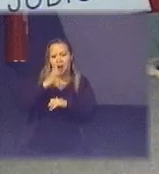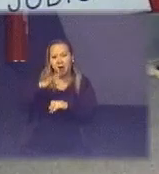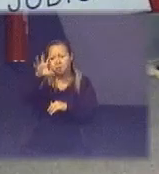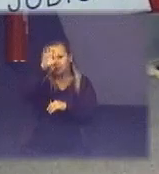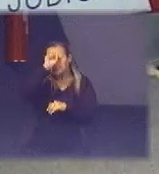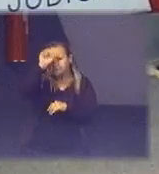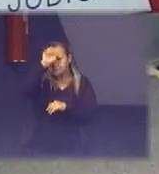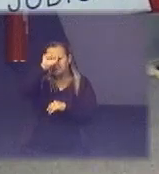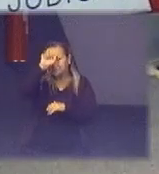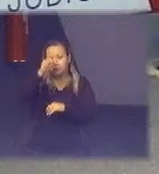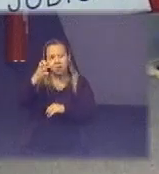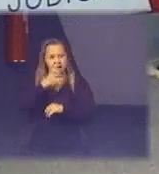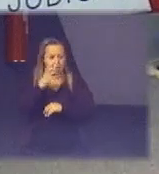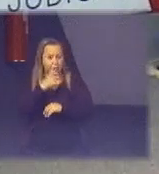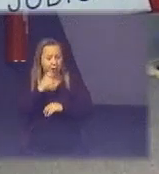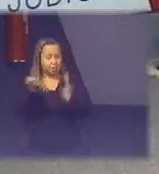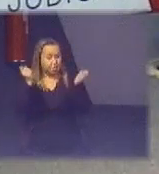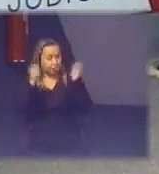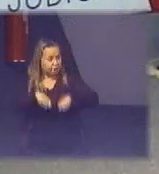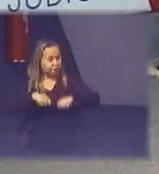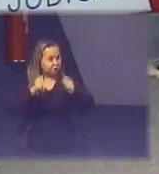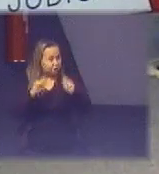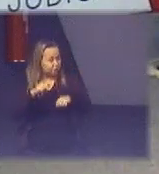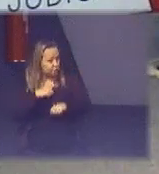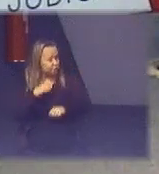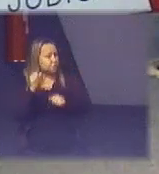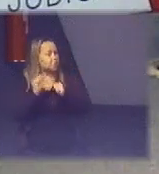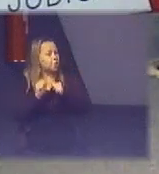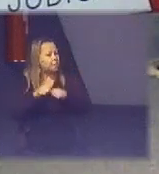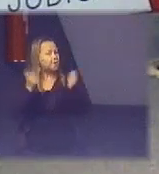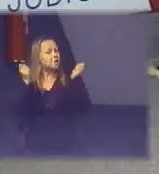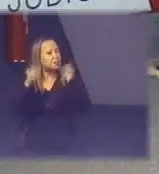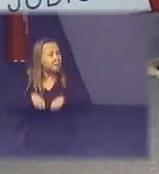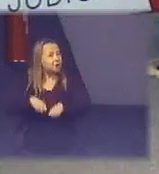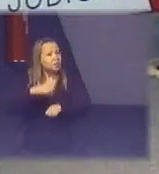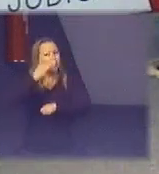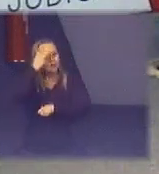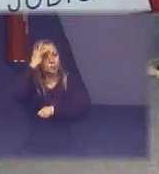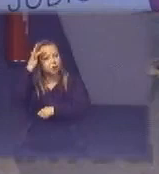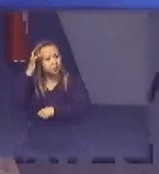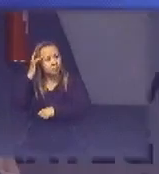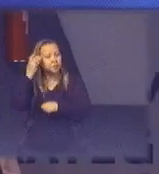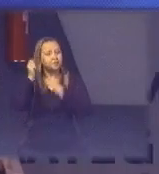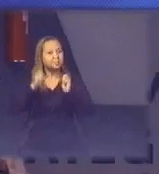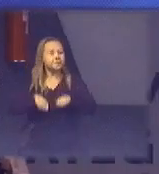pode passar capacitações a gente tem feito capacitações tanto para